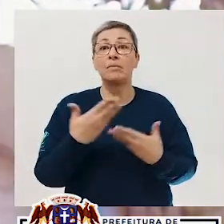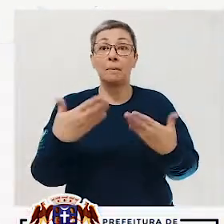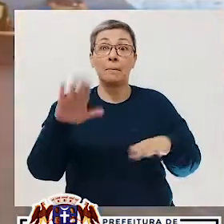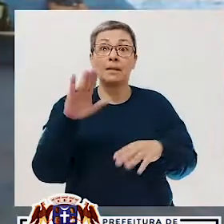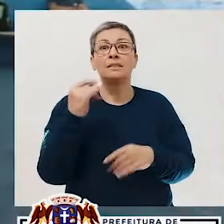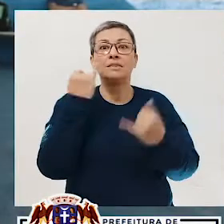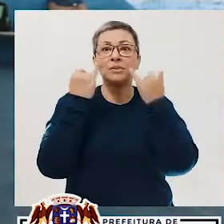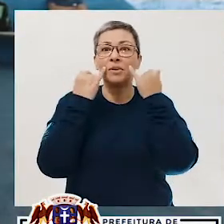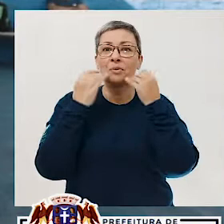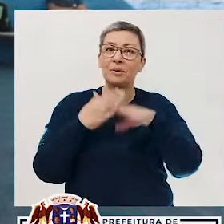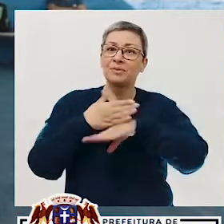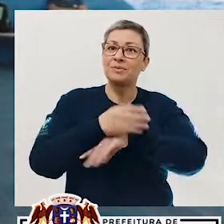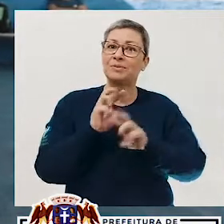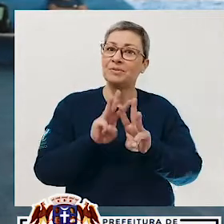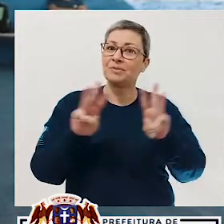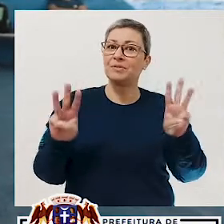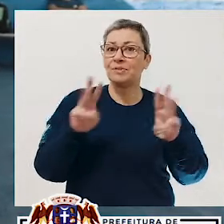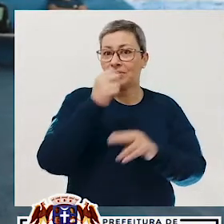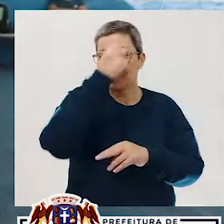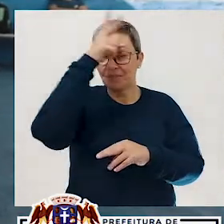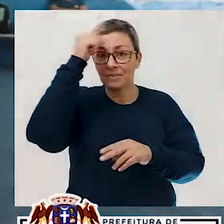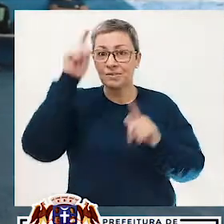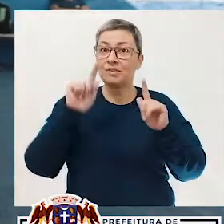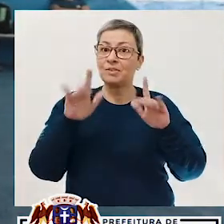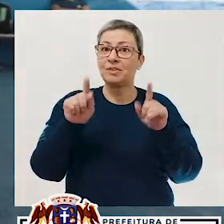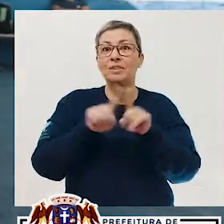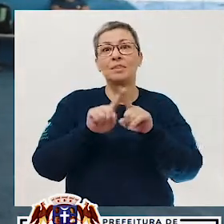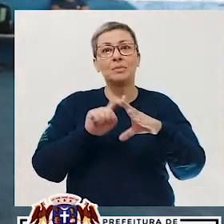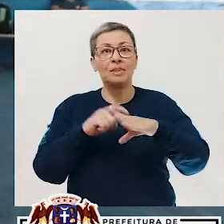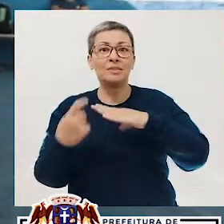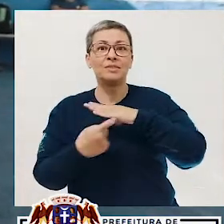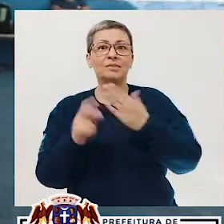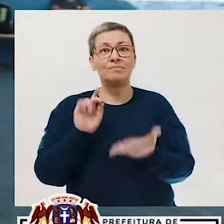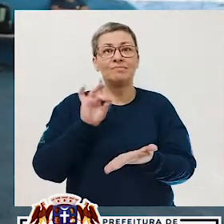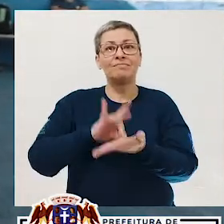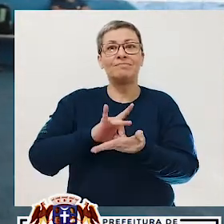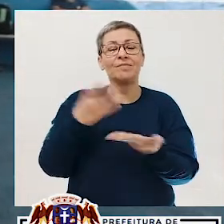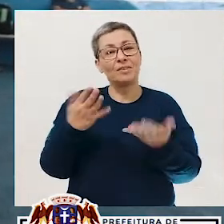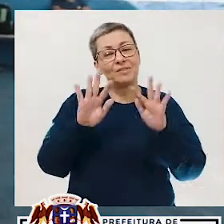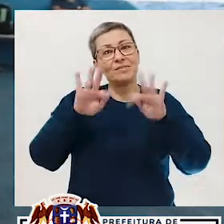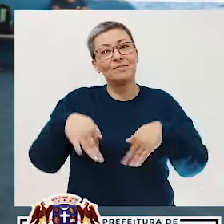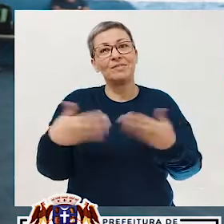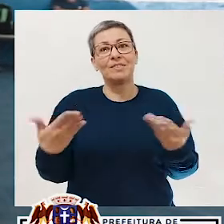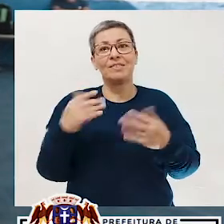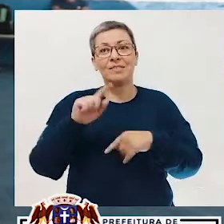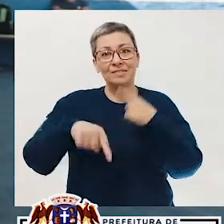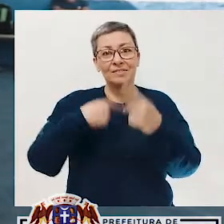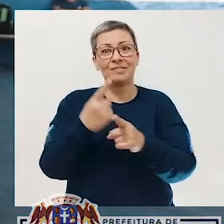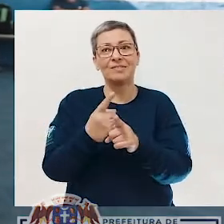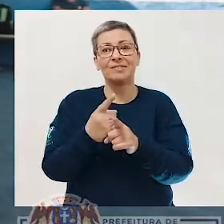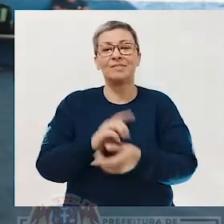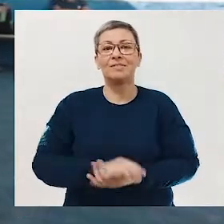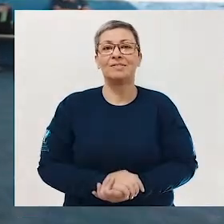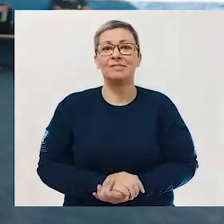mesmo. Para mais informações, acesse o site da Prefeitura de Guarulhos e também as redes sociais oficiais. Eu vou ficando por aqui.